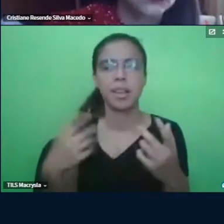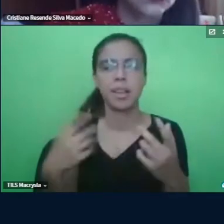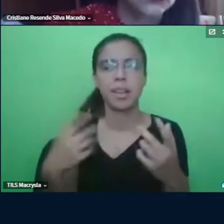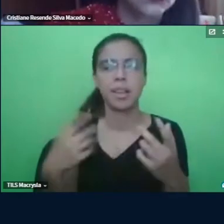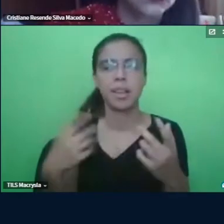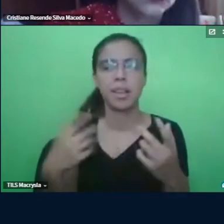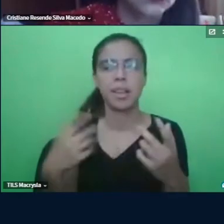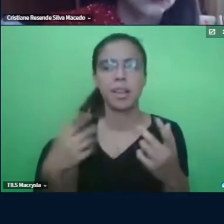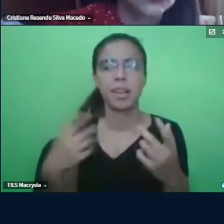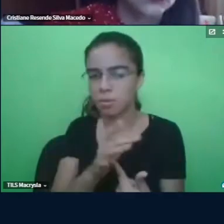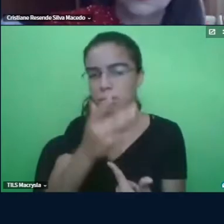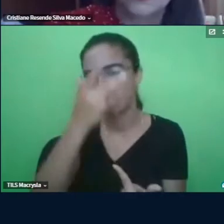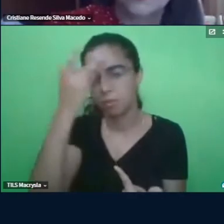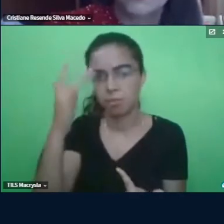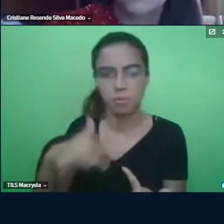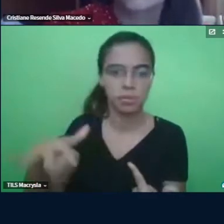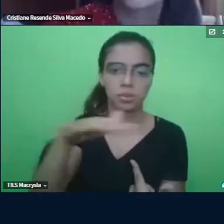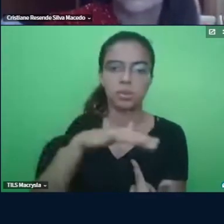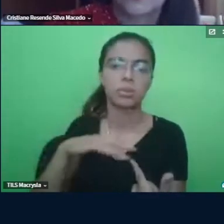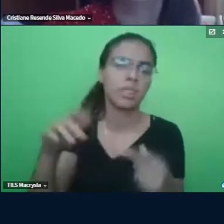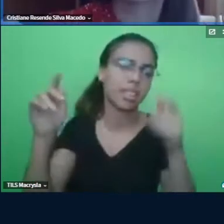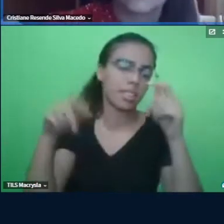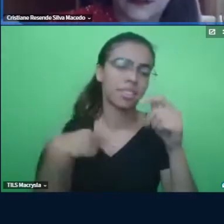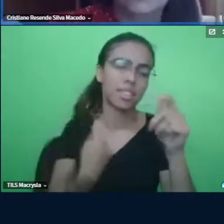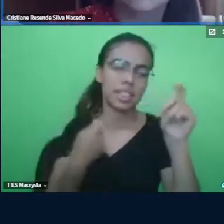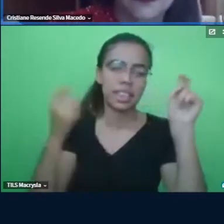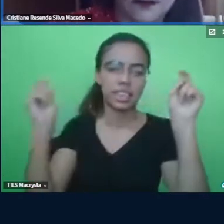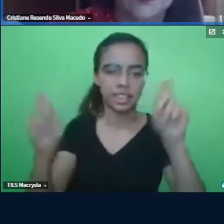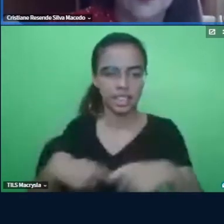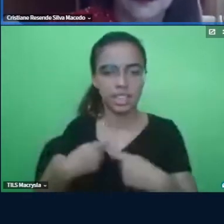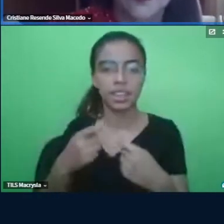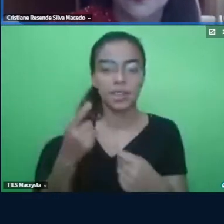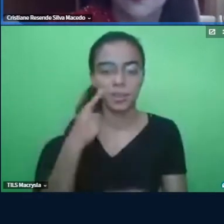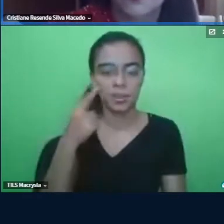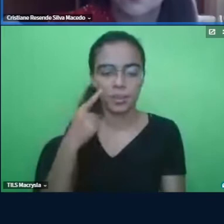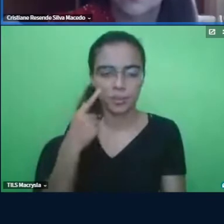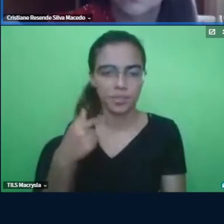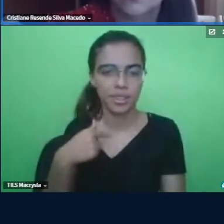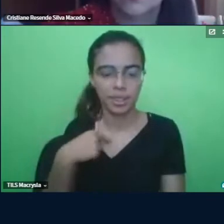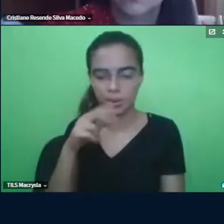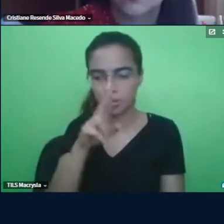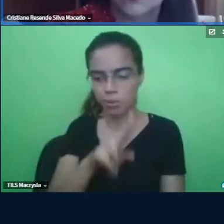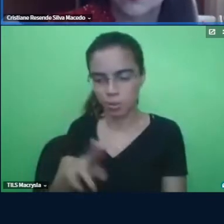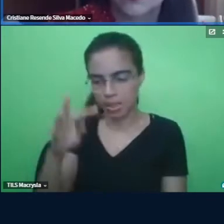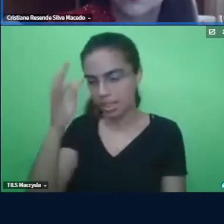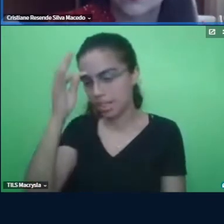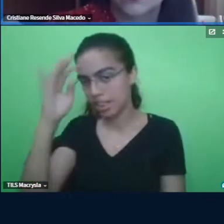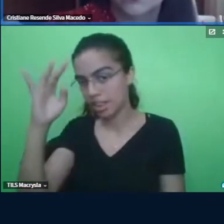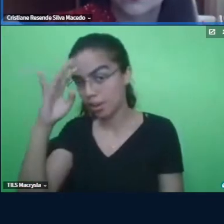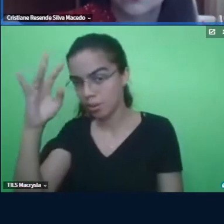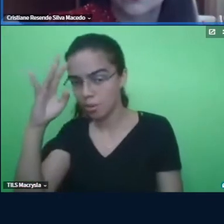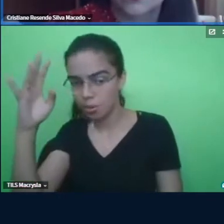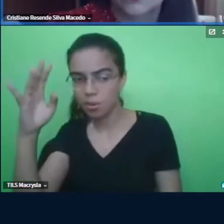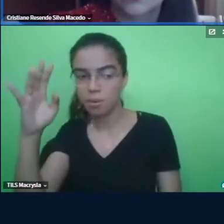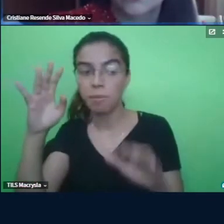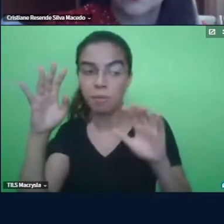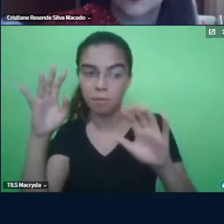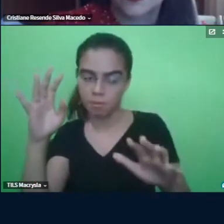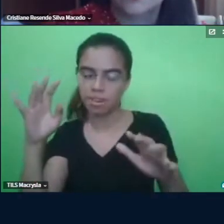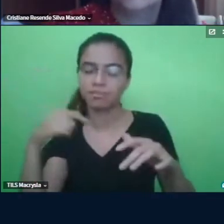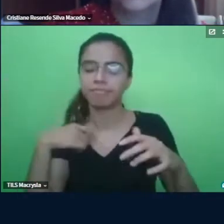mostrar para as pessoas que dá para a gente também indicar, olha, eu estou usando o teórico e tal, porém, eu tenho